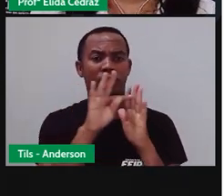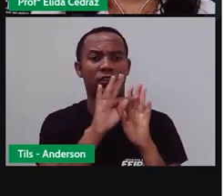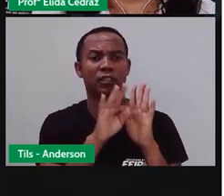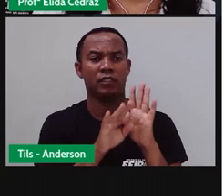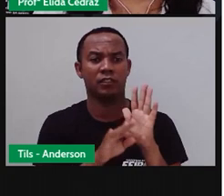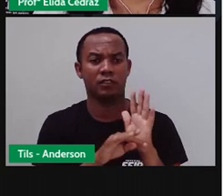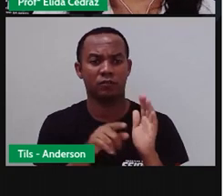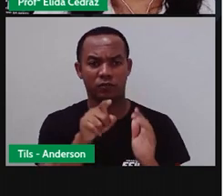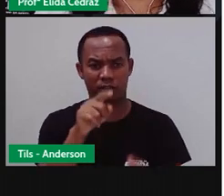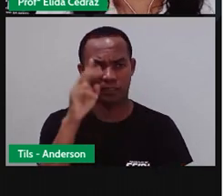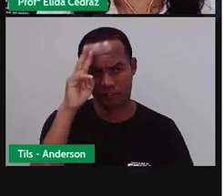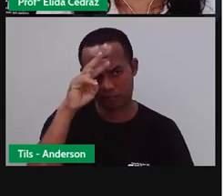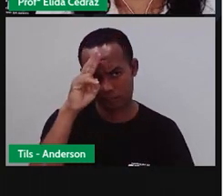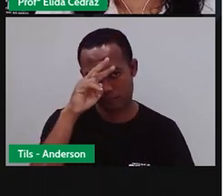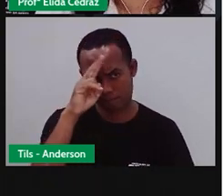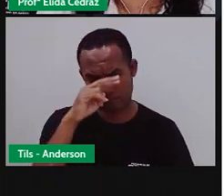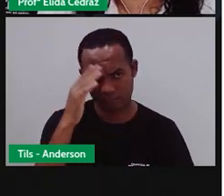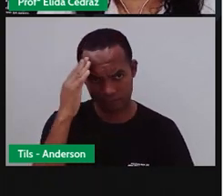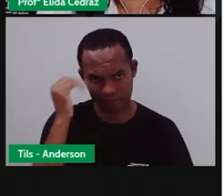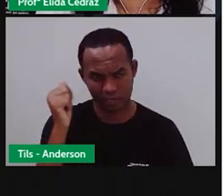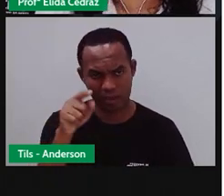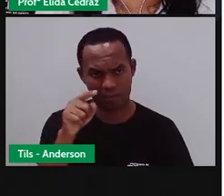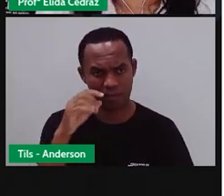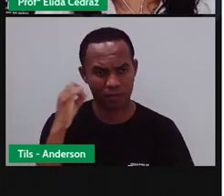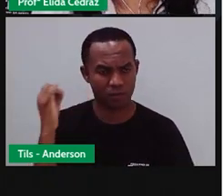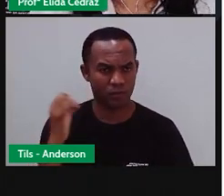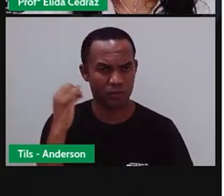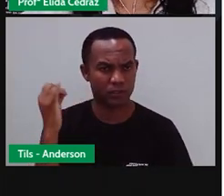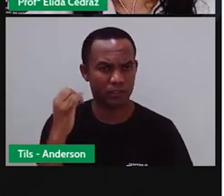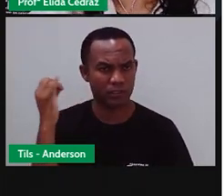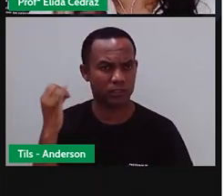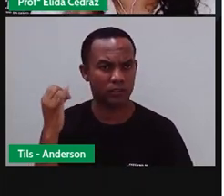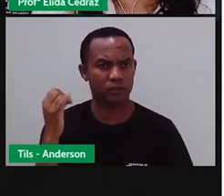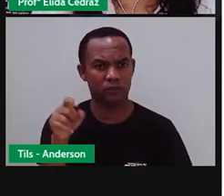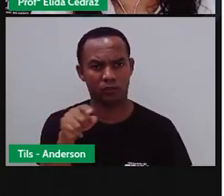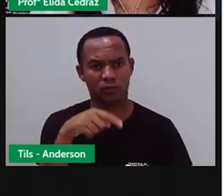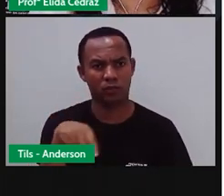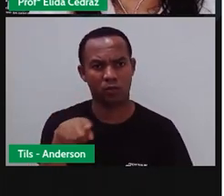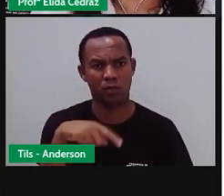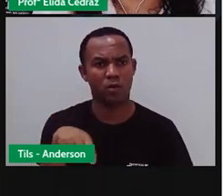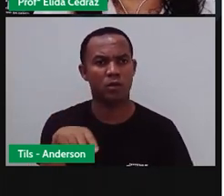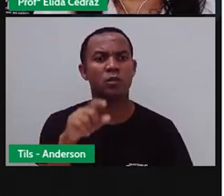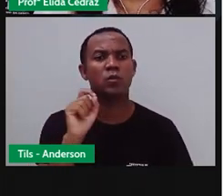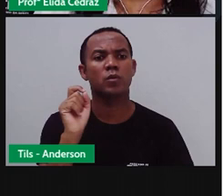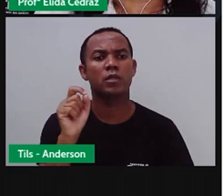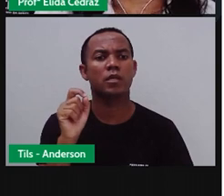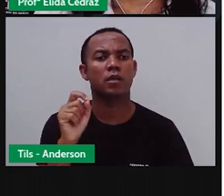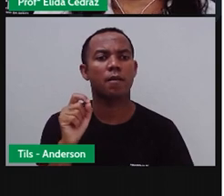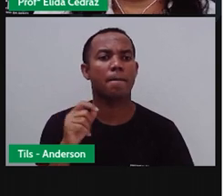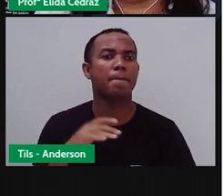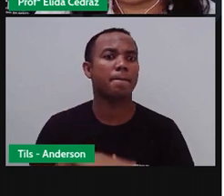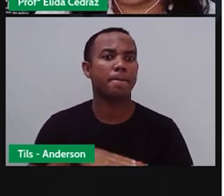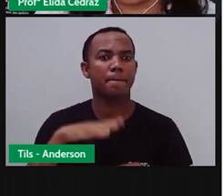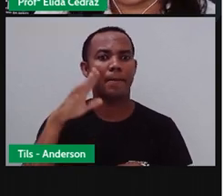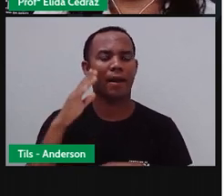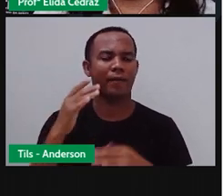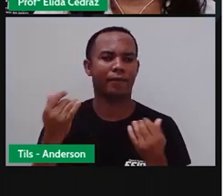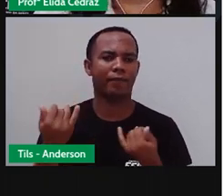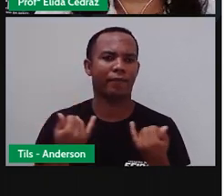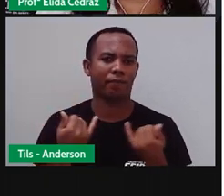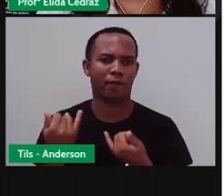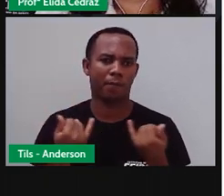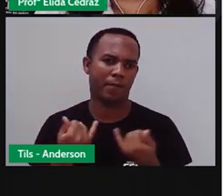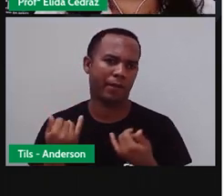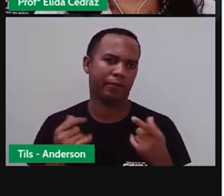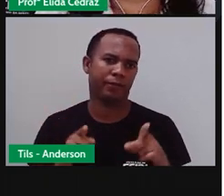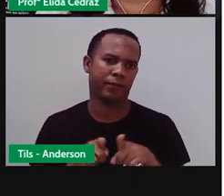Você lembra? A Pró falou que ela é muito importante para a gente, porque deixa a gente bem informado.